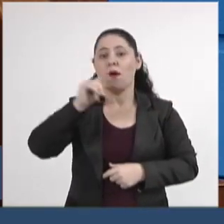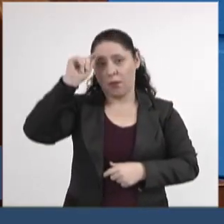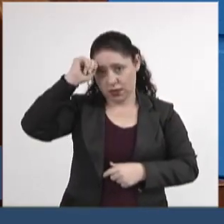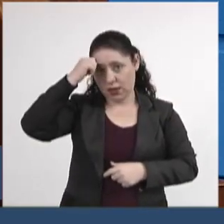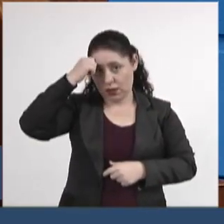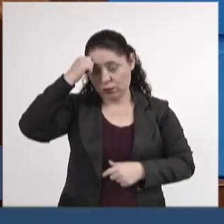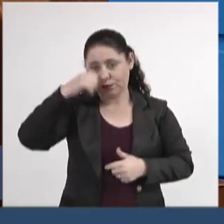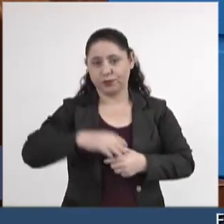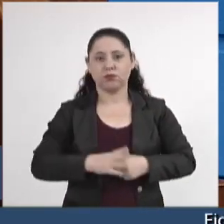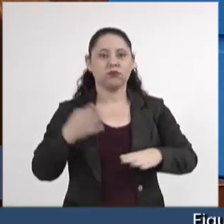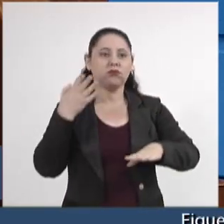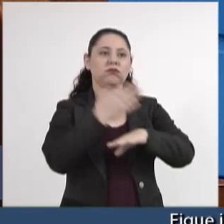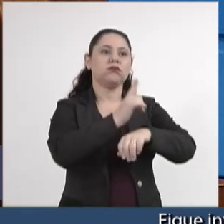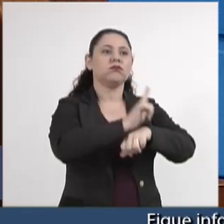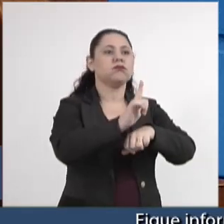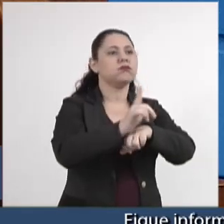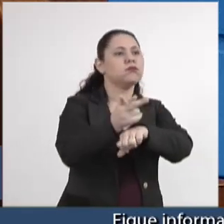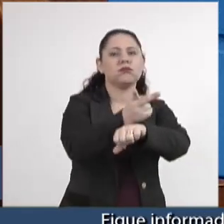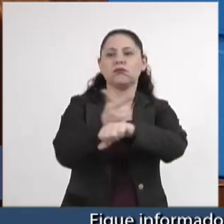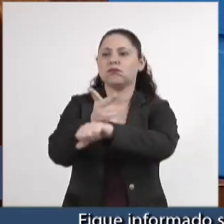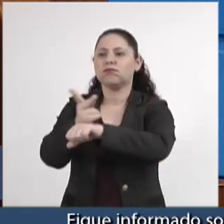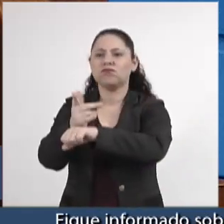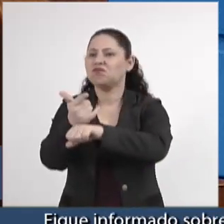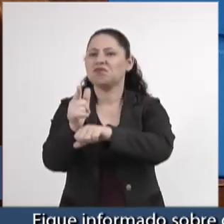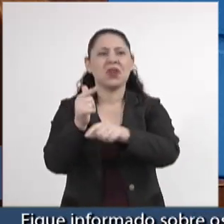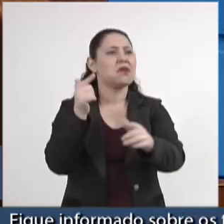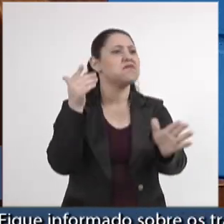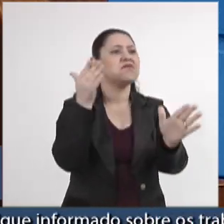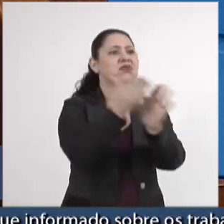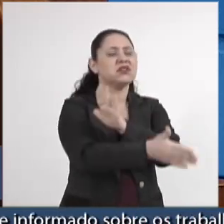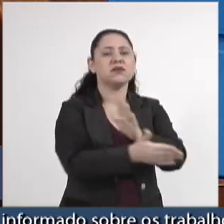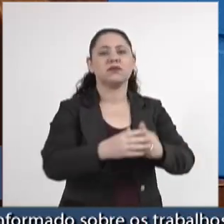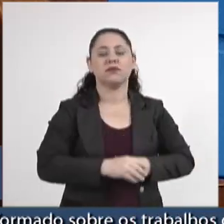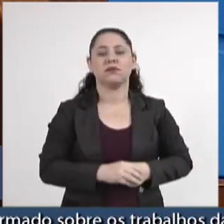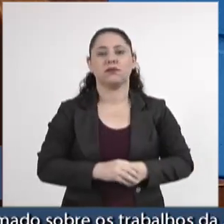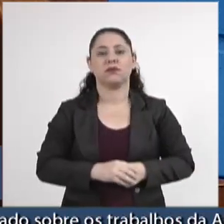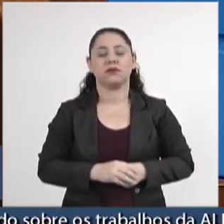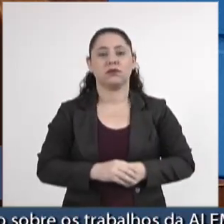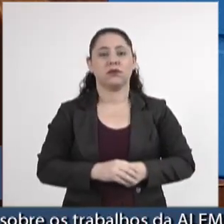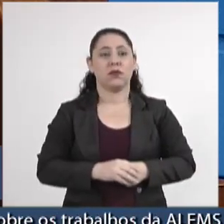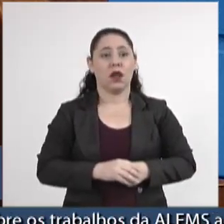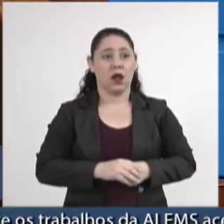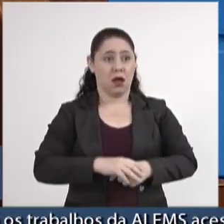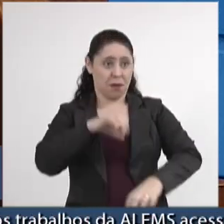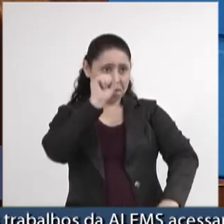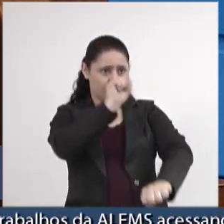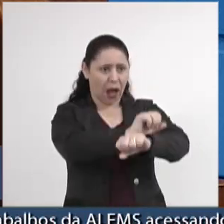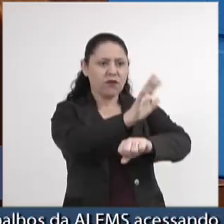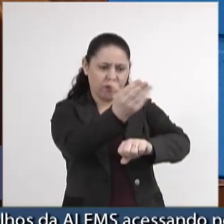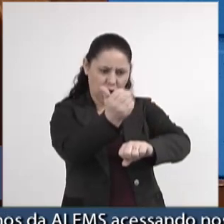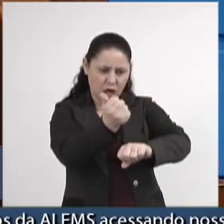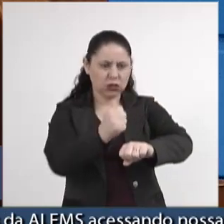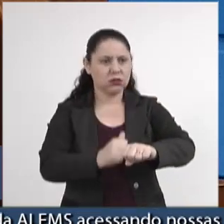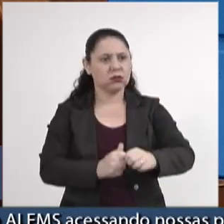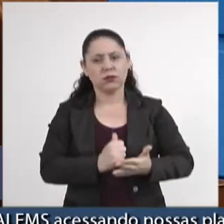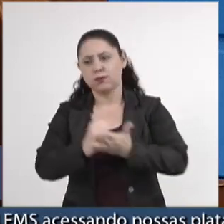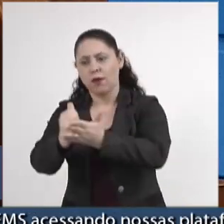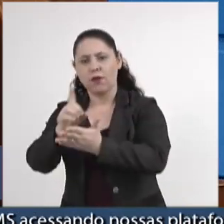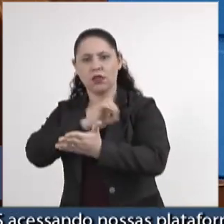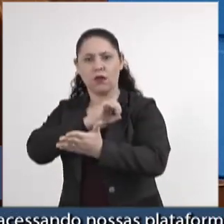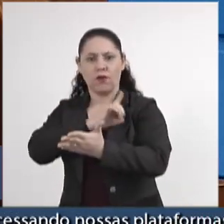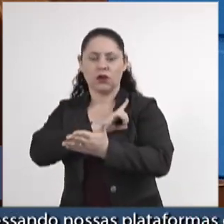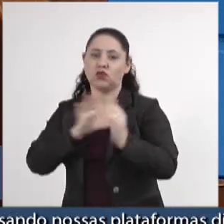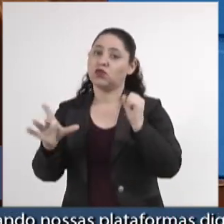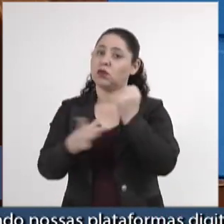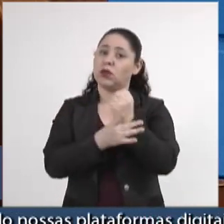numa loja, procurou o que queria, não tinha e saiu, foi revistado e levado para a delegacia pelo